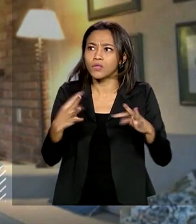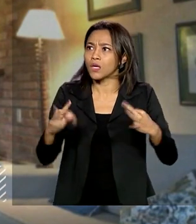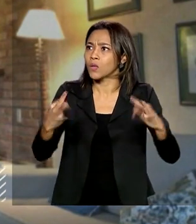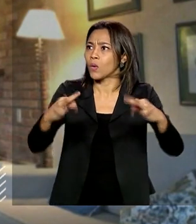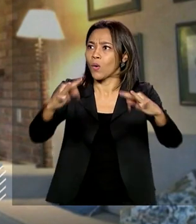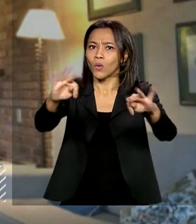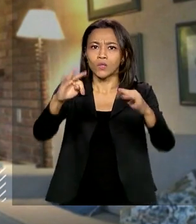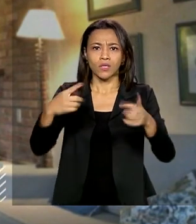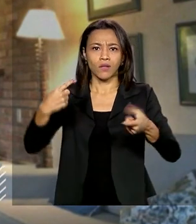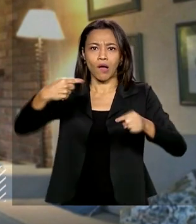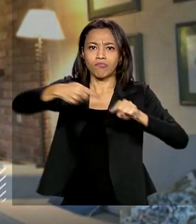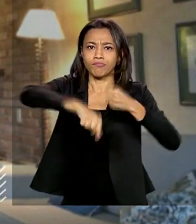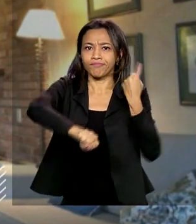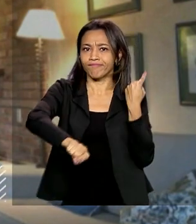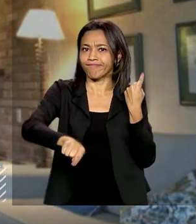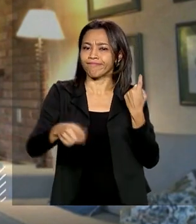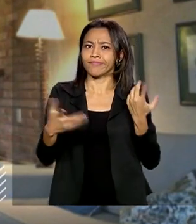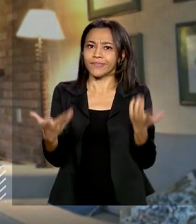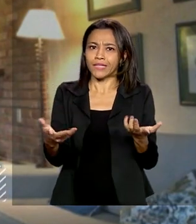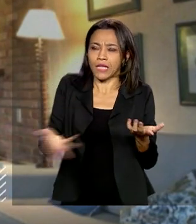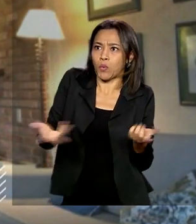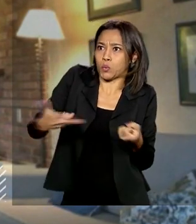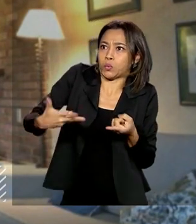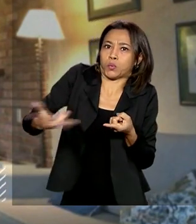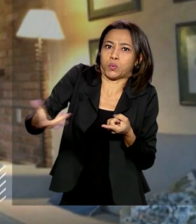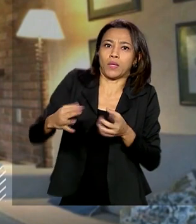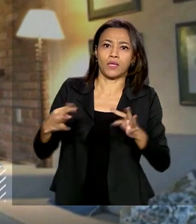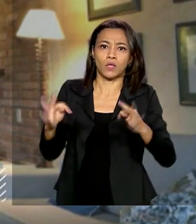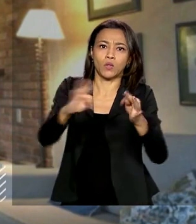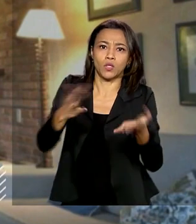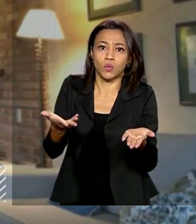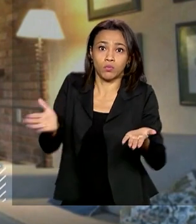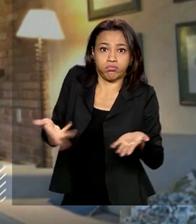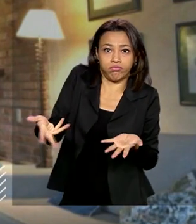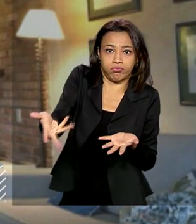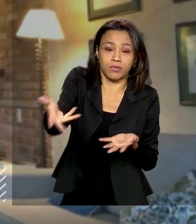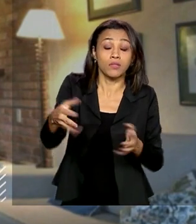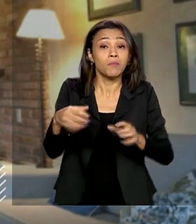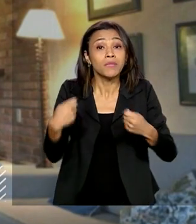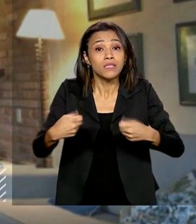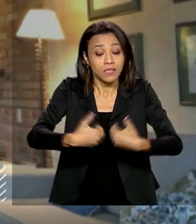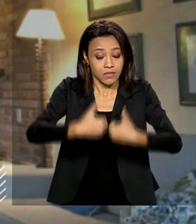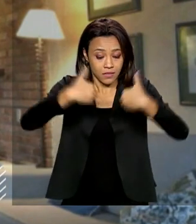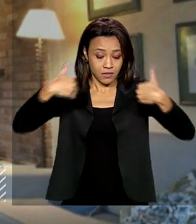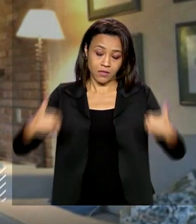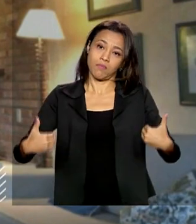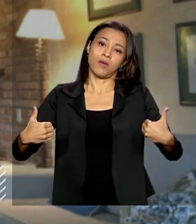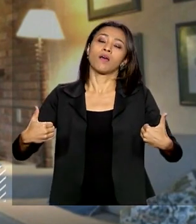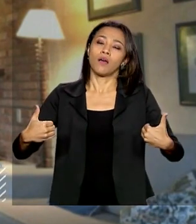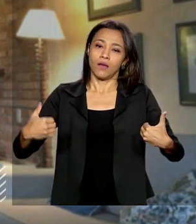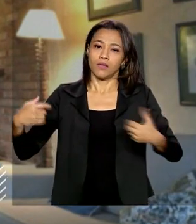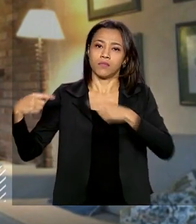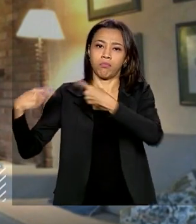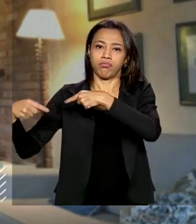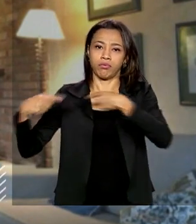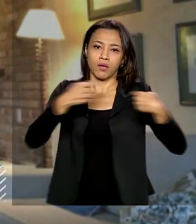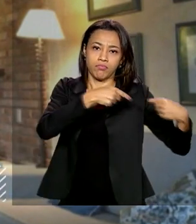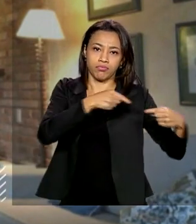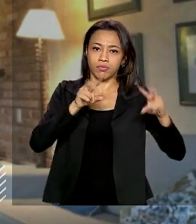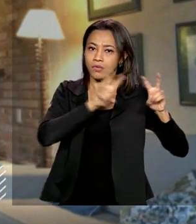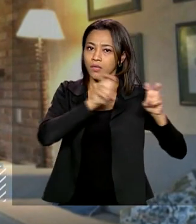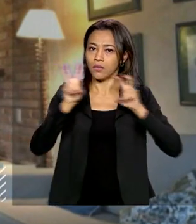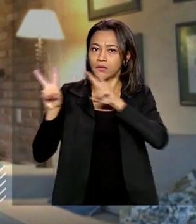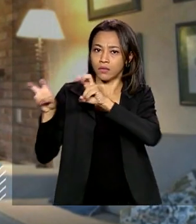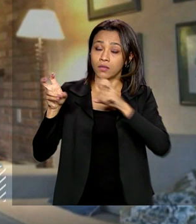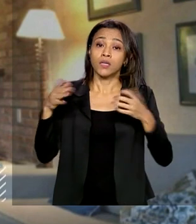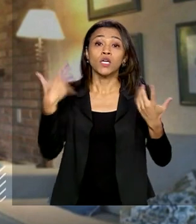digital que está numa progressão terrível. Portanto, nós temos que separar muito bem essa discussão. E quanto ao